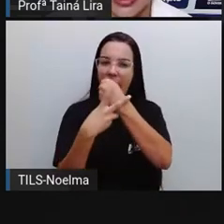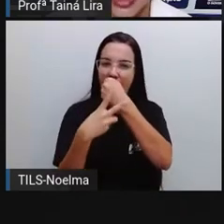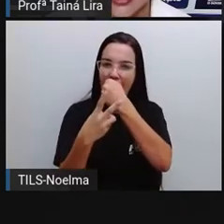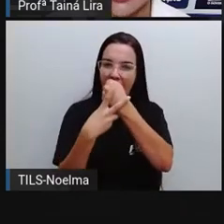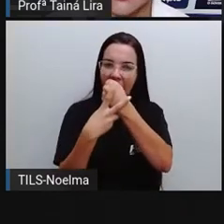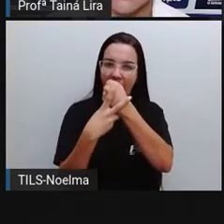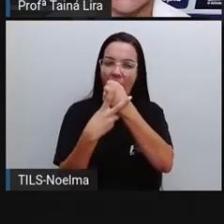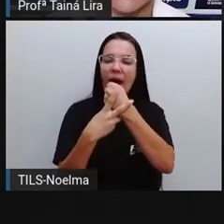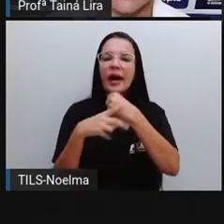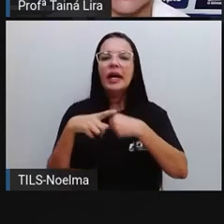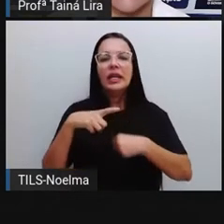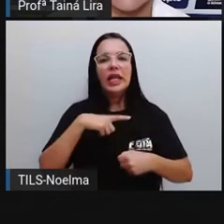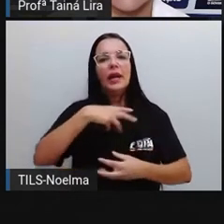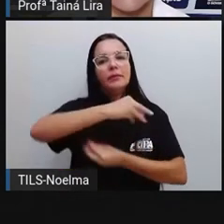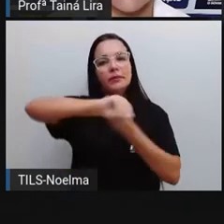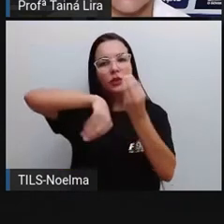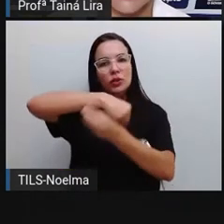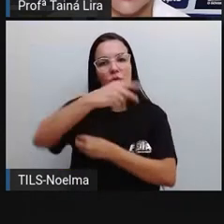tá?